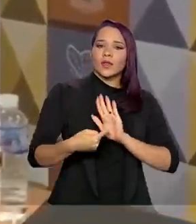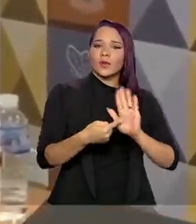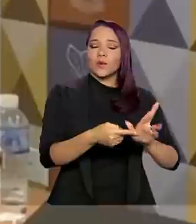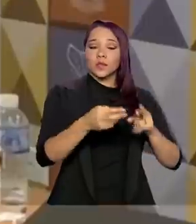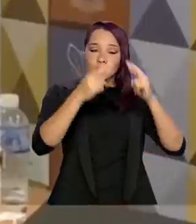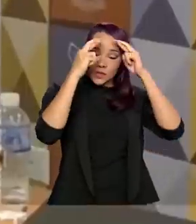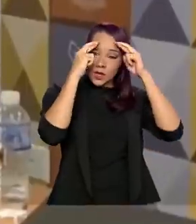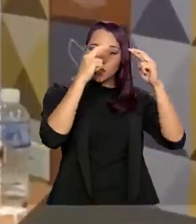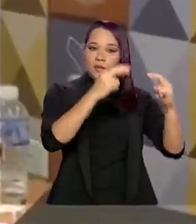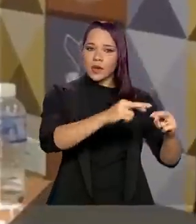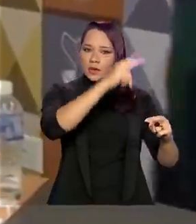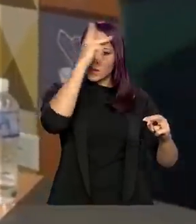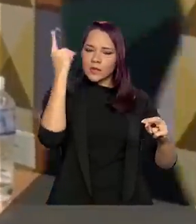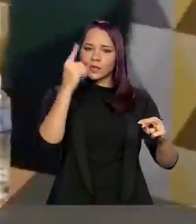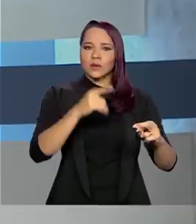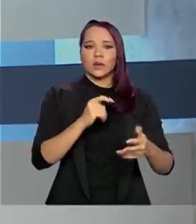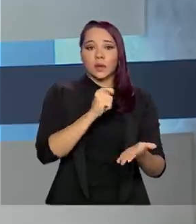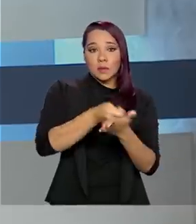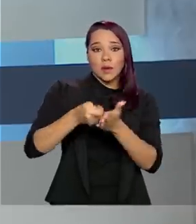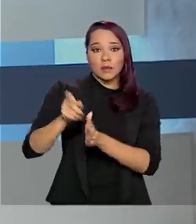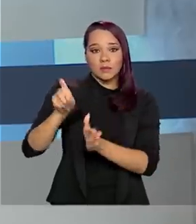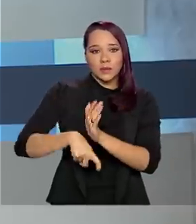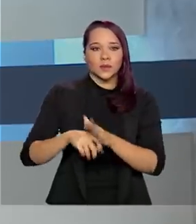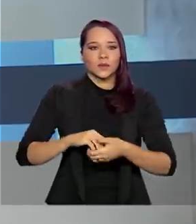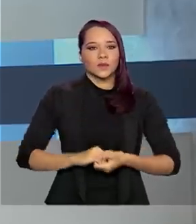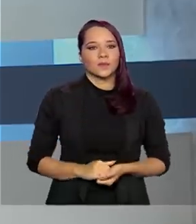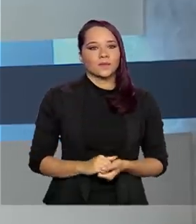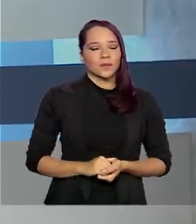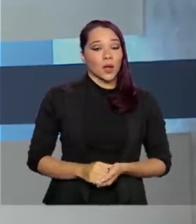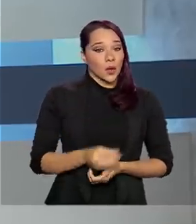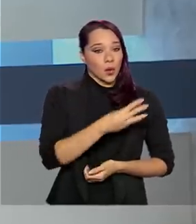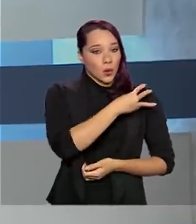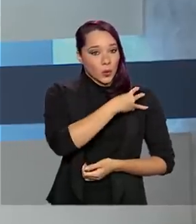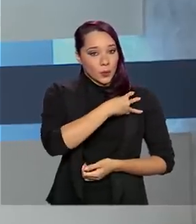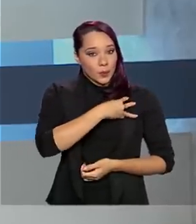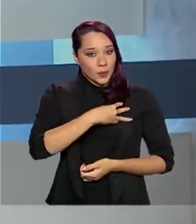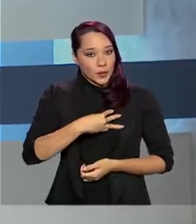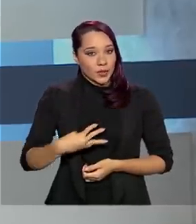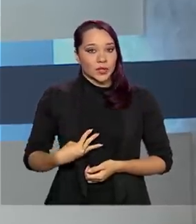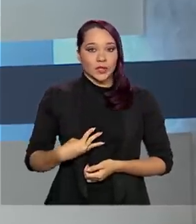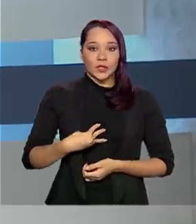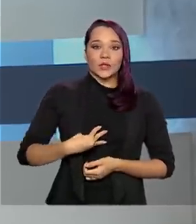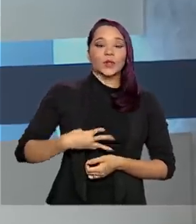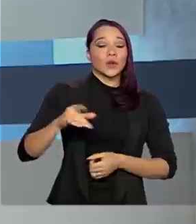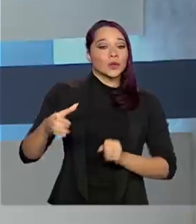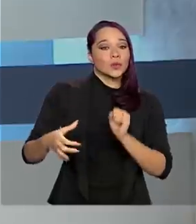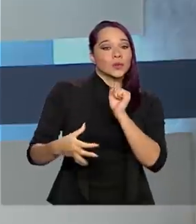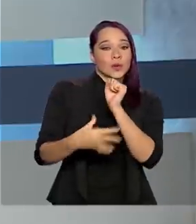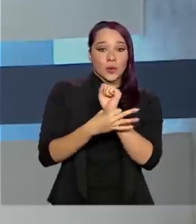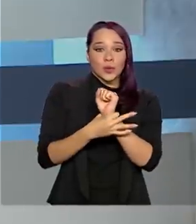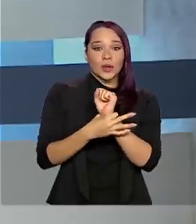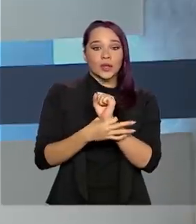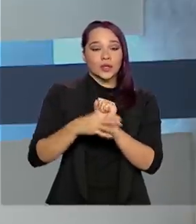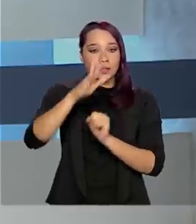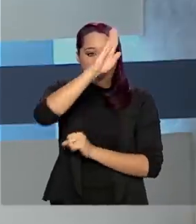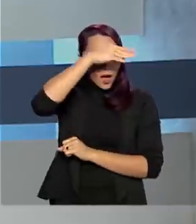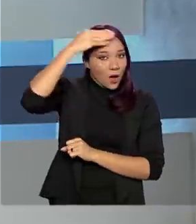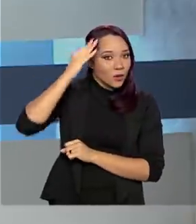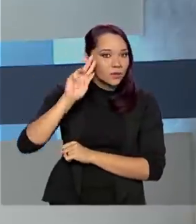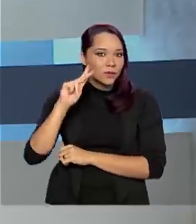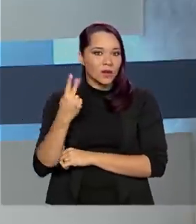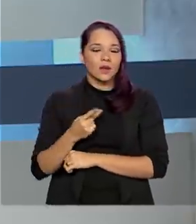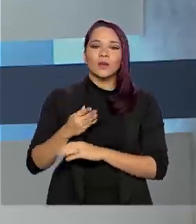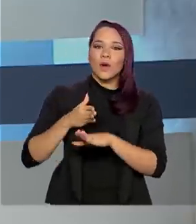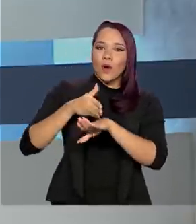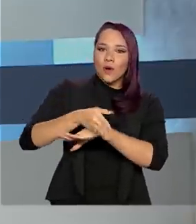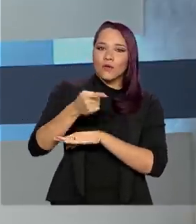respeito por quem paga impostos. O ministro-chefe do Gabinete de Segurança Institucional, Augusto Heleno, participou